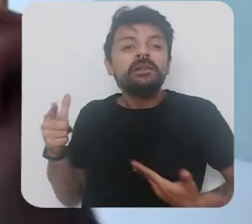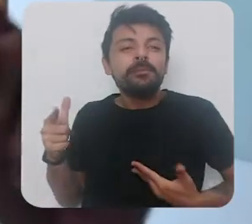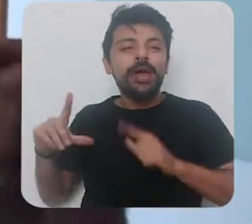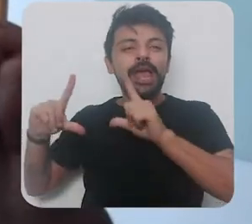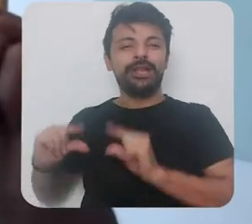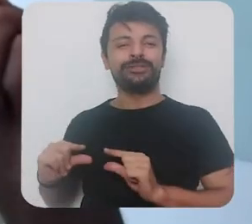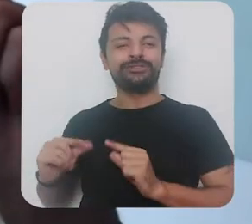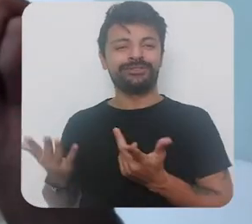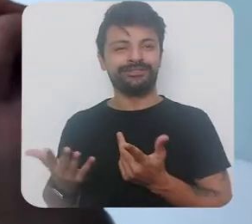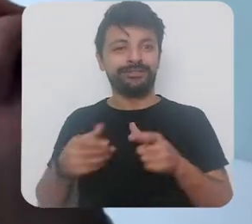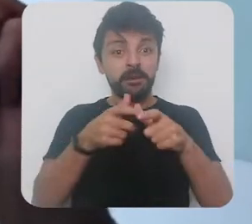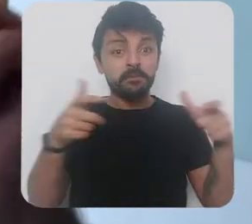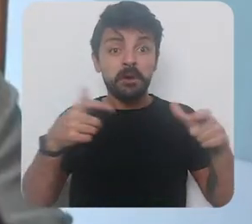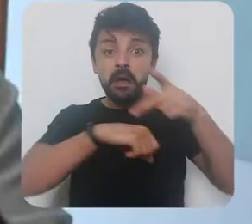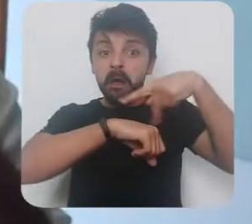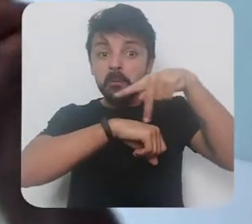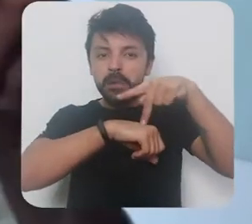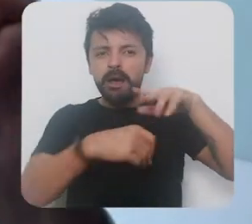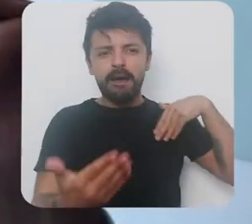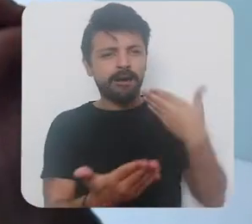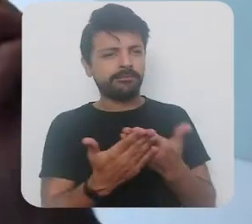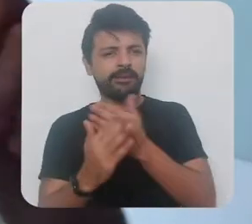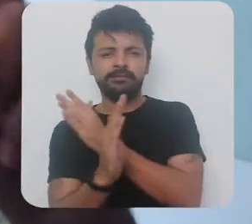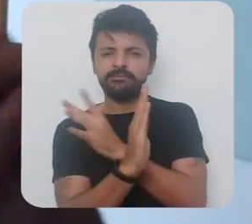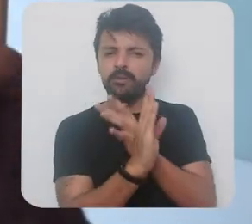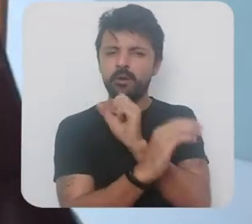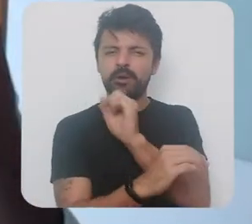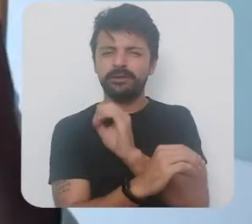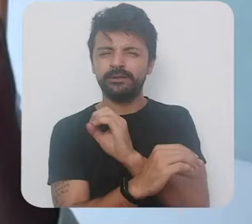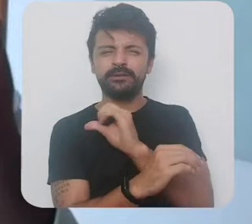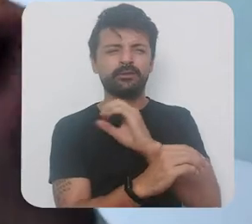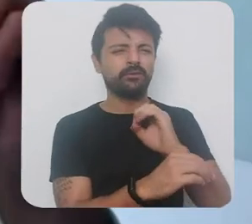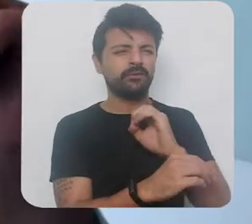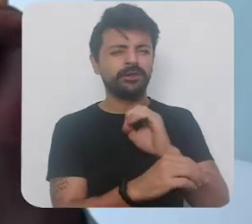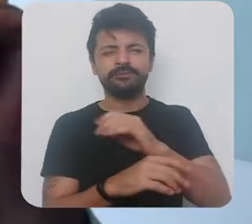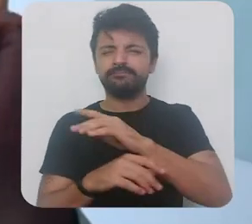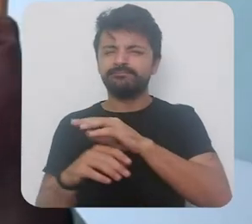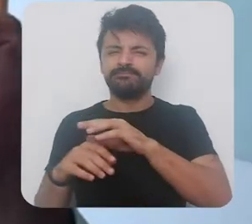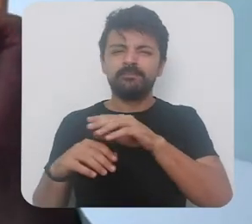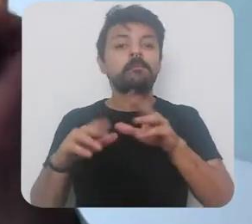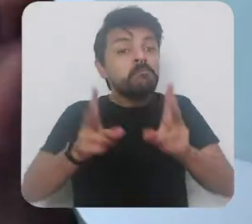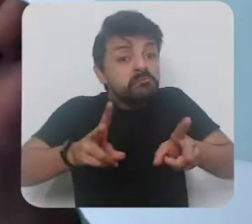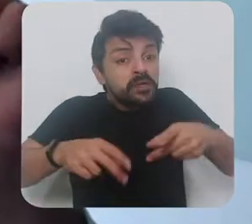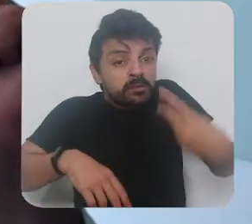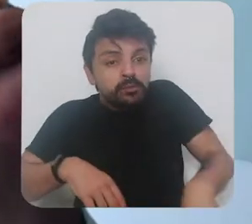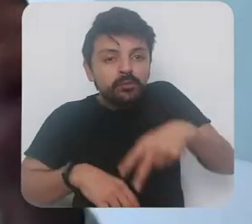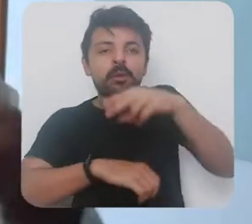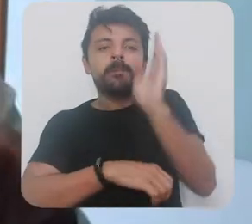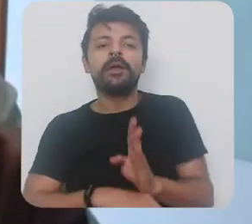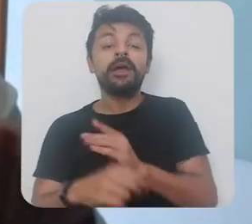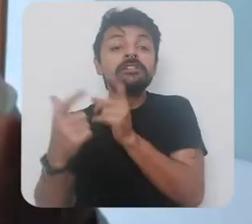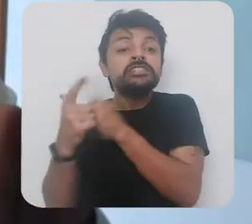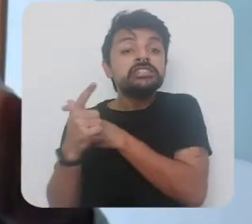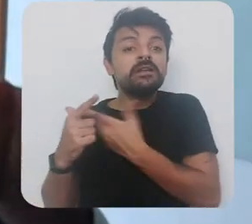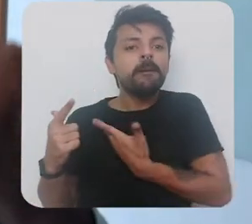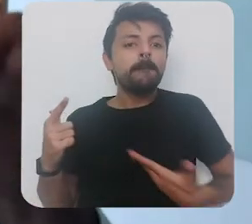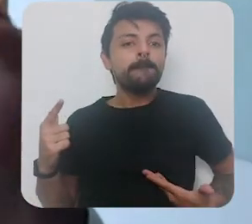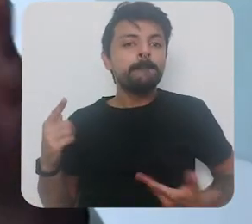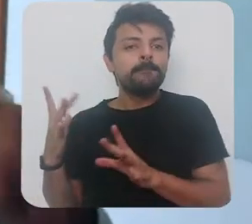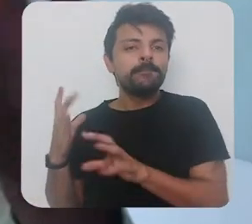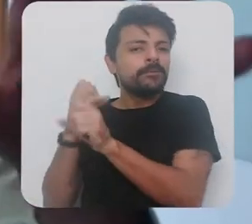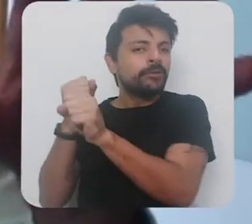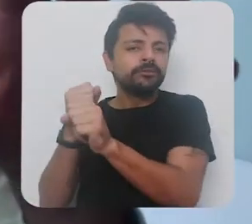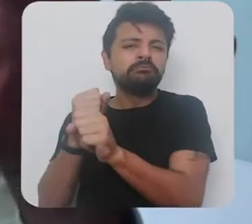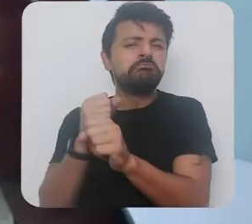era reduzida na maioria dos países até os anos 80 90 mesmo no Brasil a